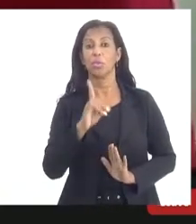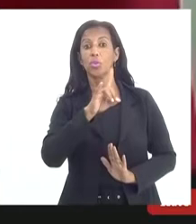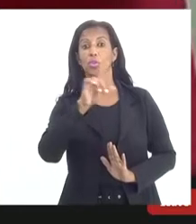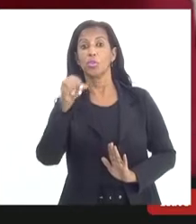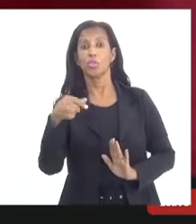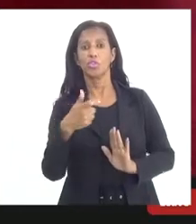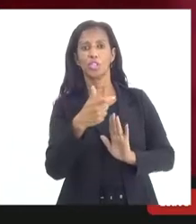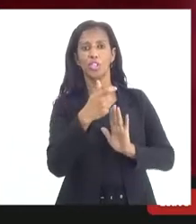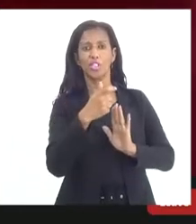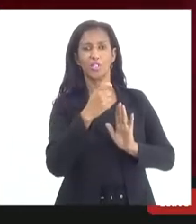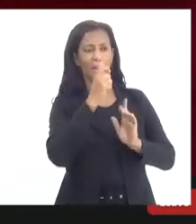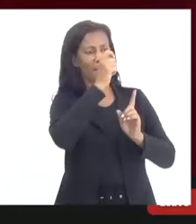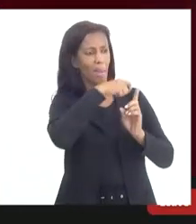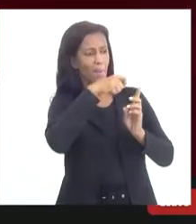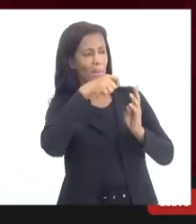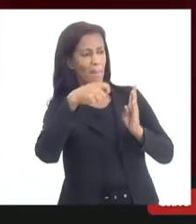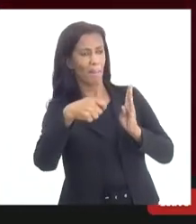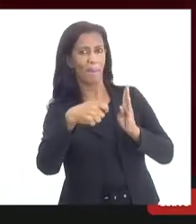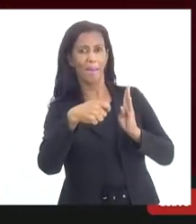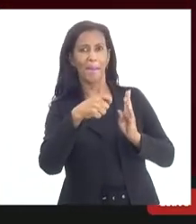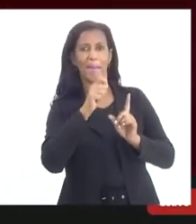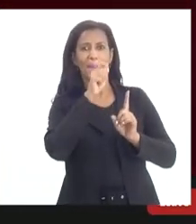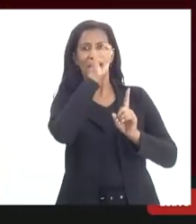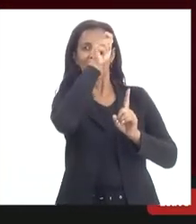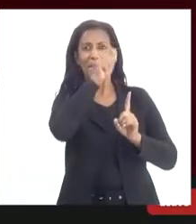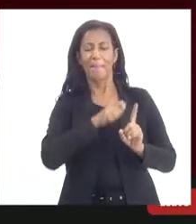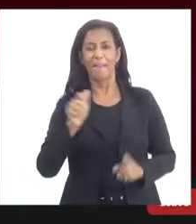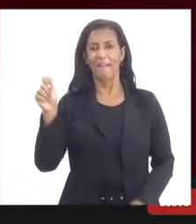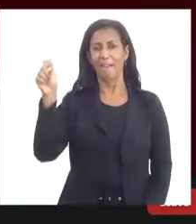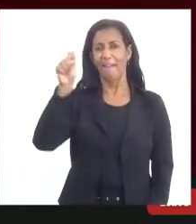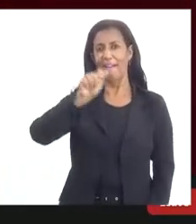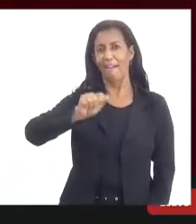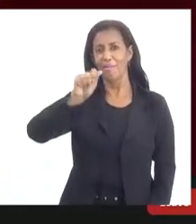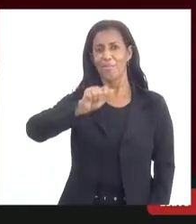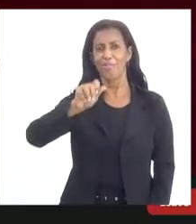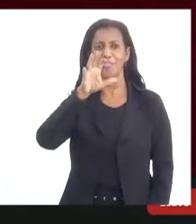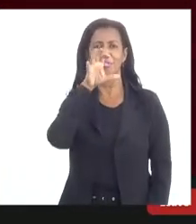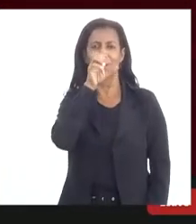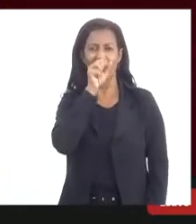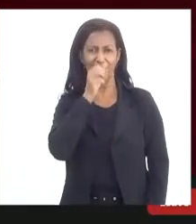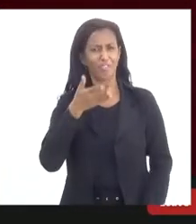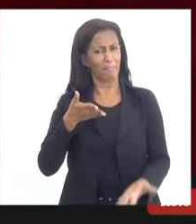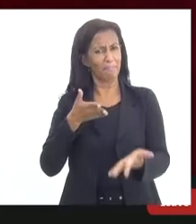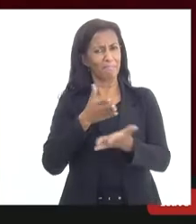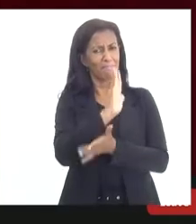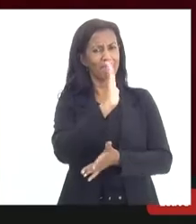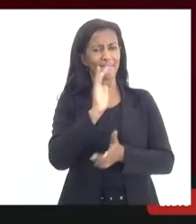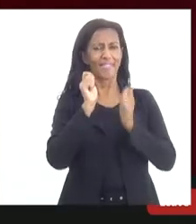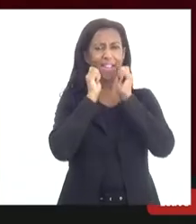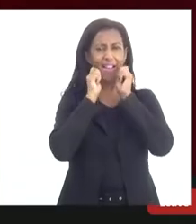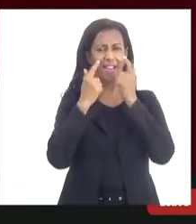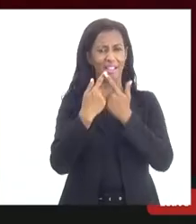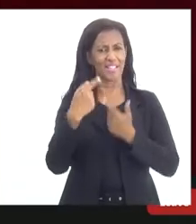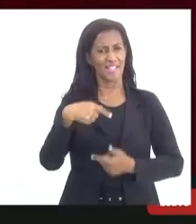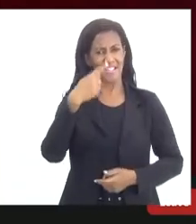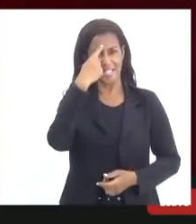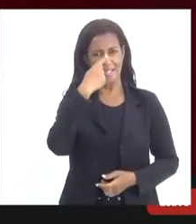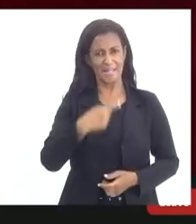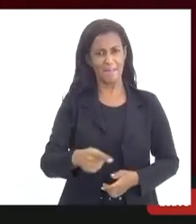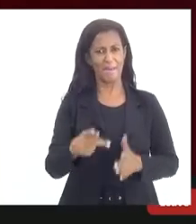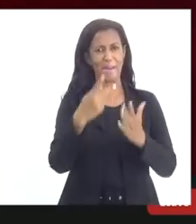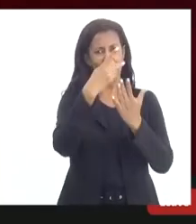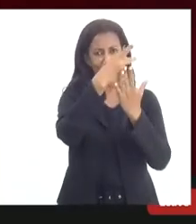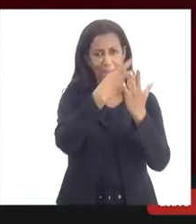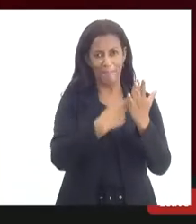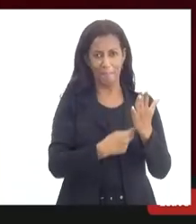o agosto laranja e nós tivemos a felicidade de ver aprovado na legislatura dessa semana a nossa pauta